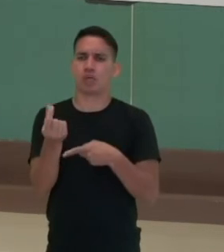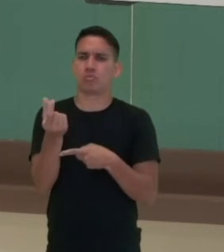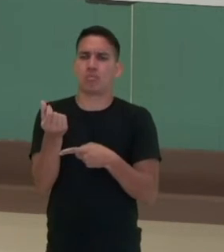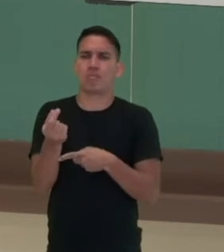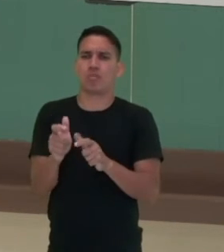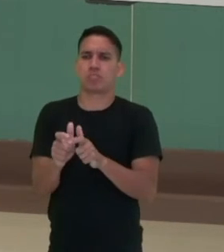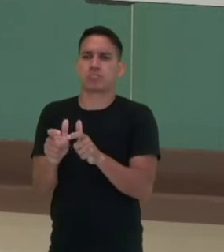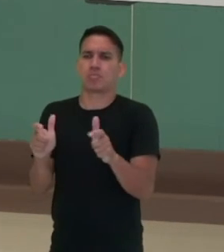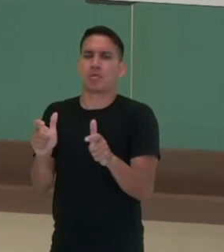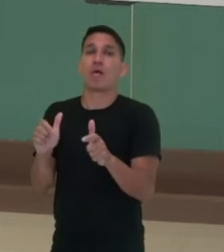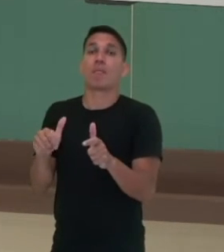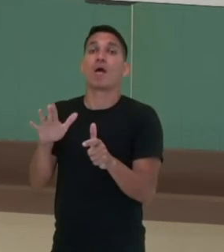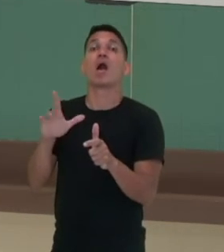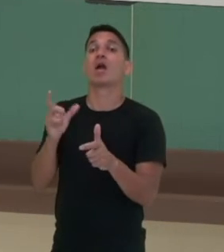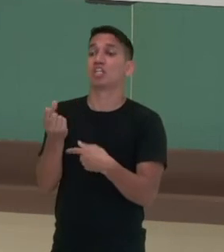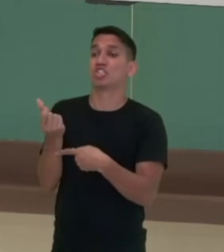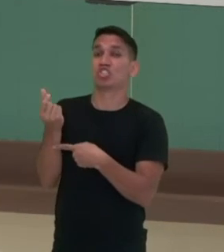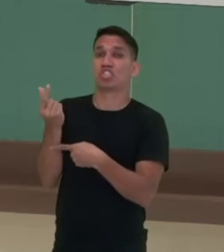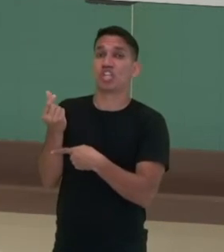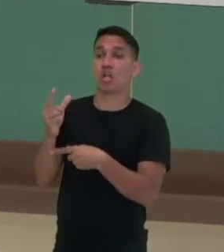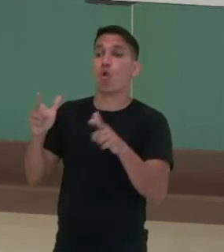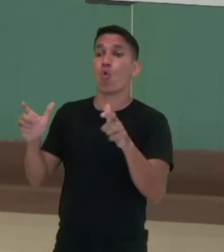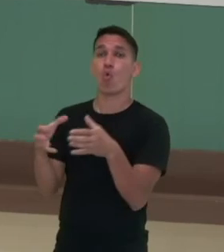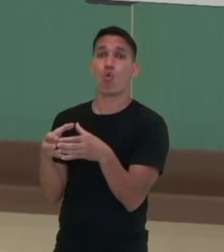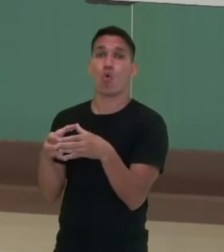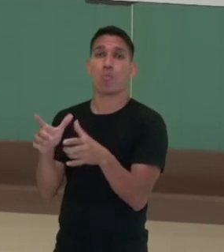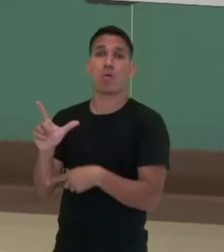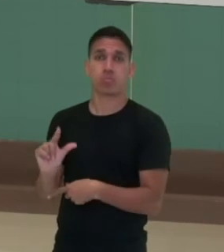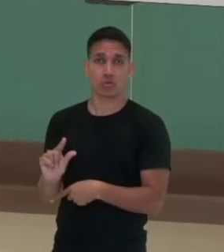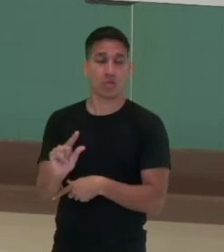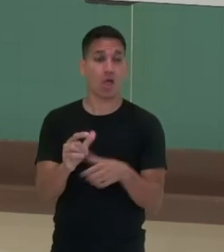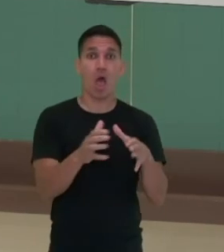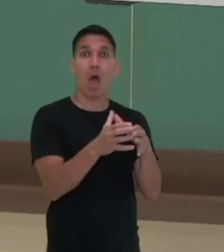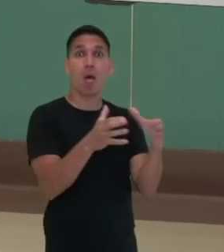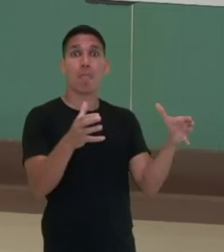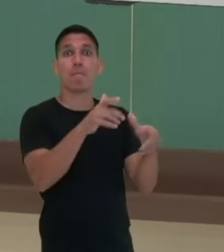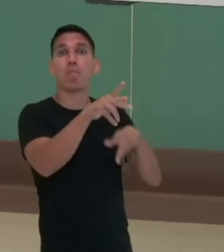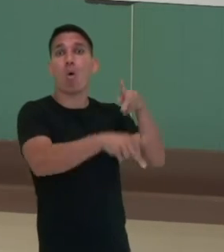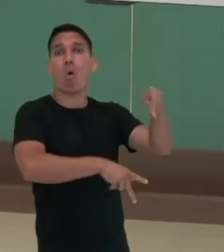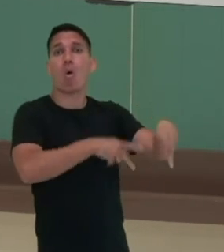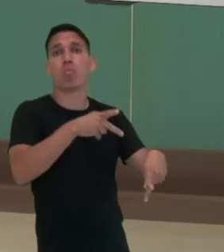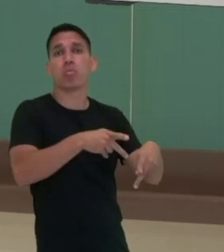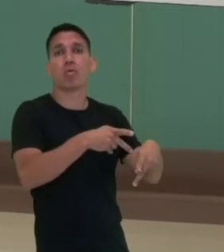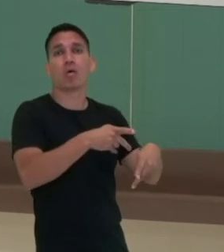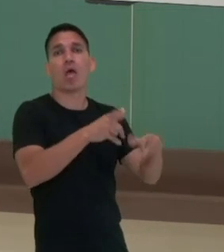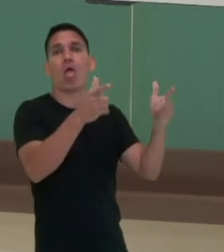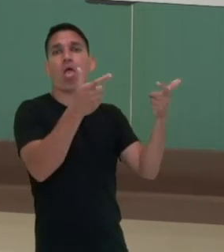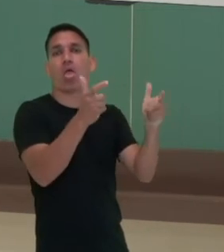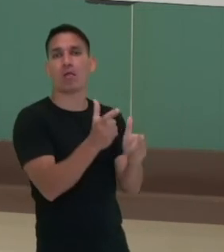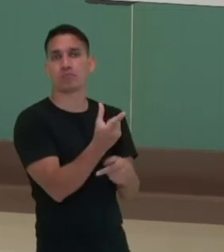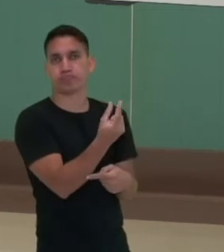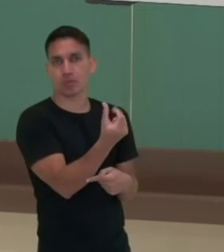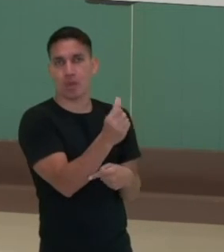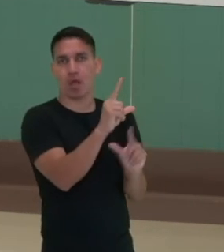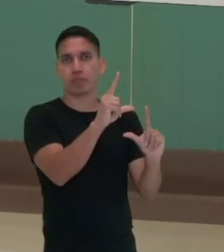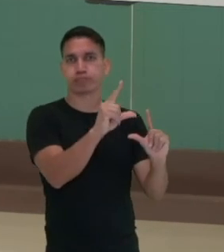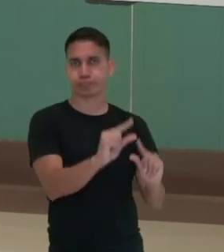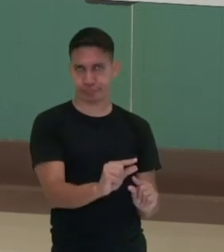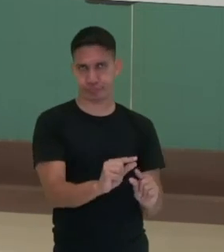para uma minoria e a grande e maior parte da população, muitas vezes, sendo